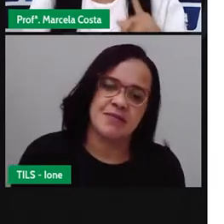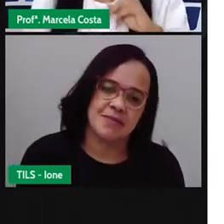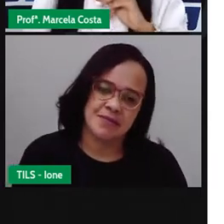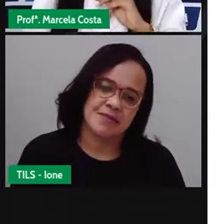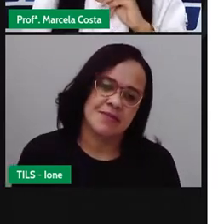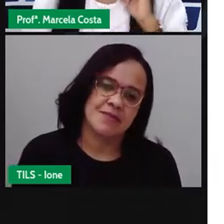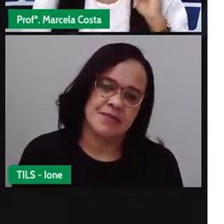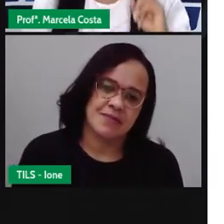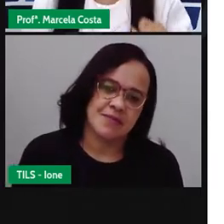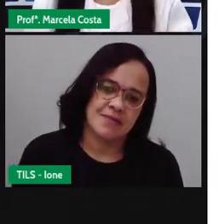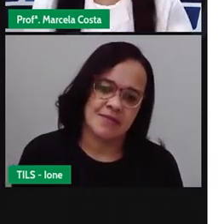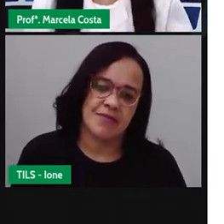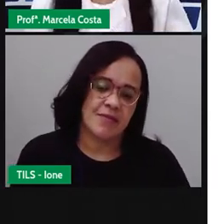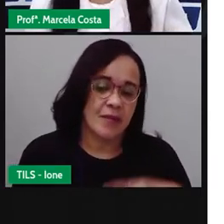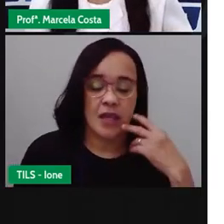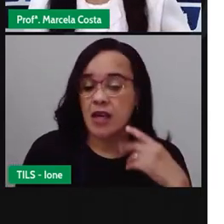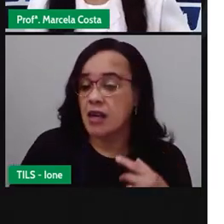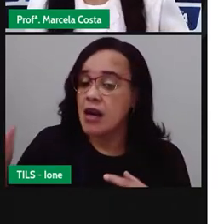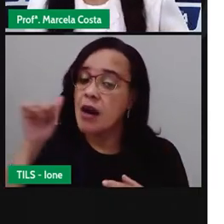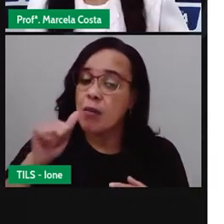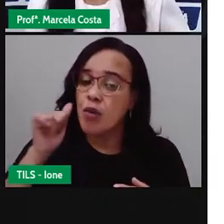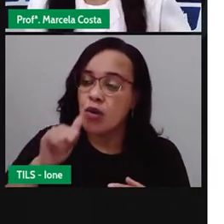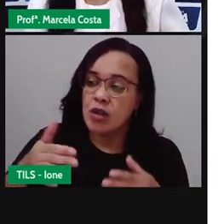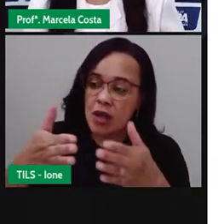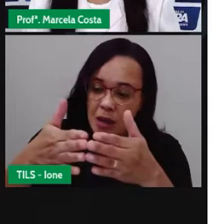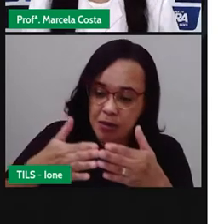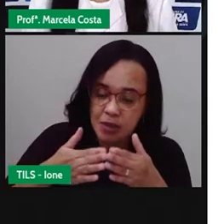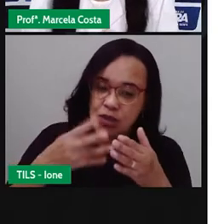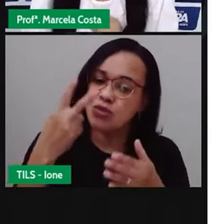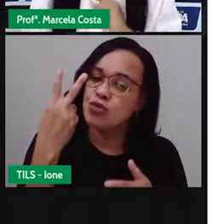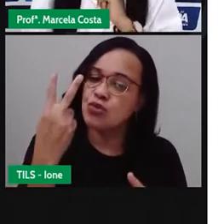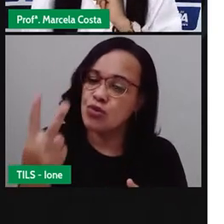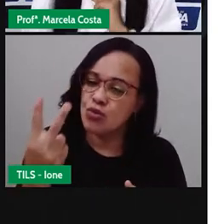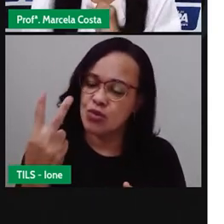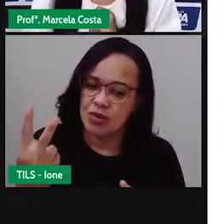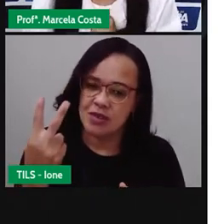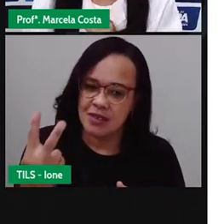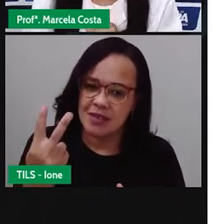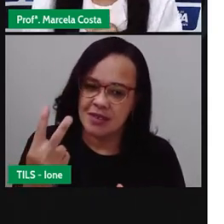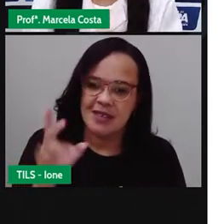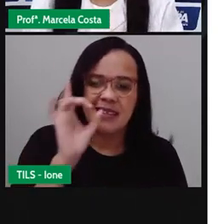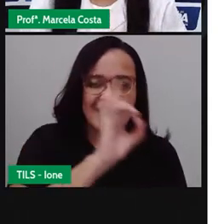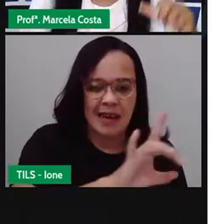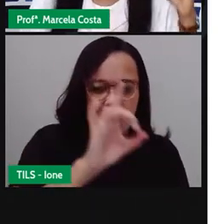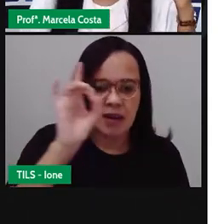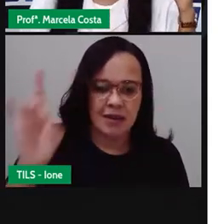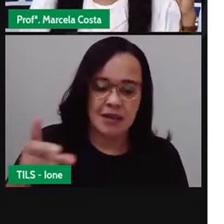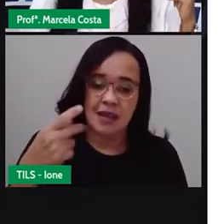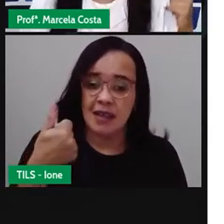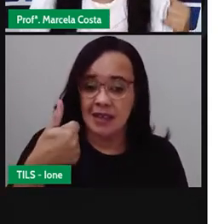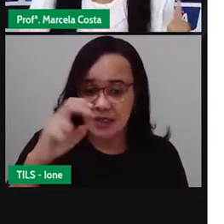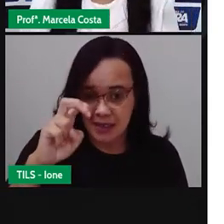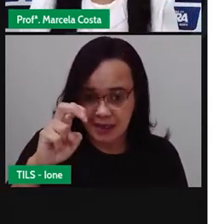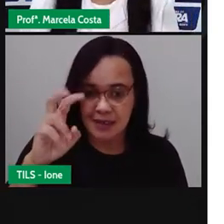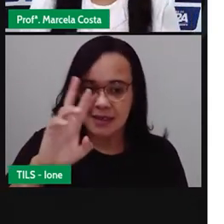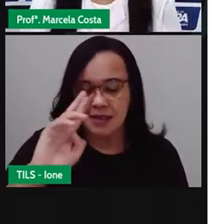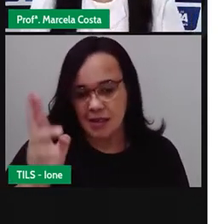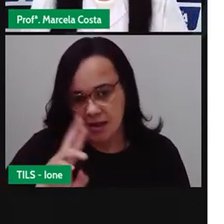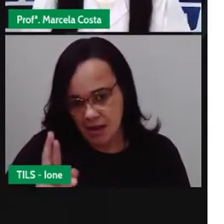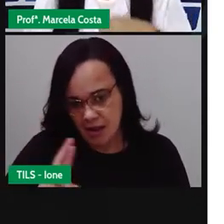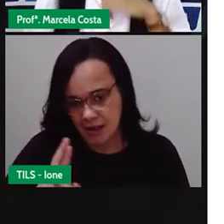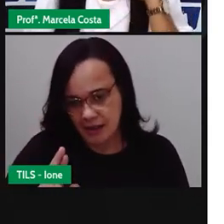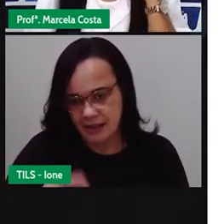Ela pediu dois pratos de feijoada, cada prato custa 15 reais. Então, eu coloco 15